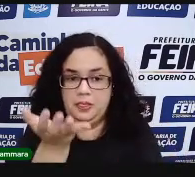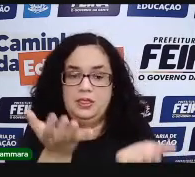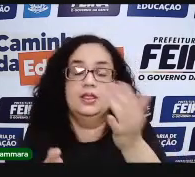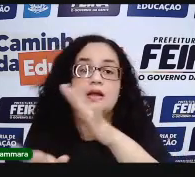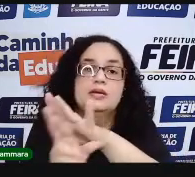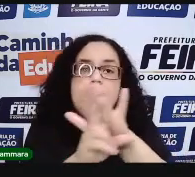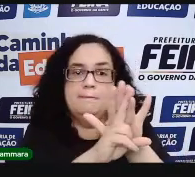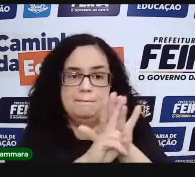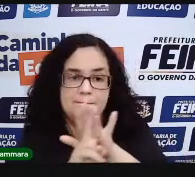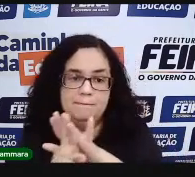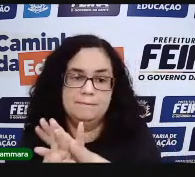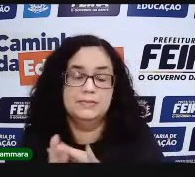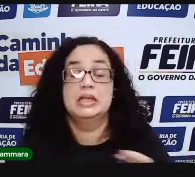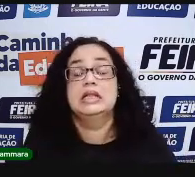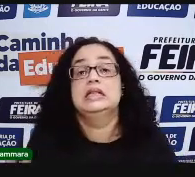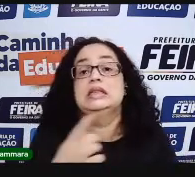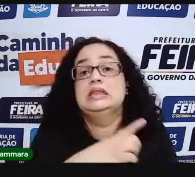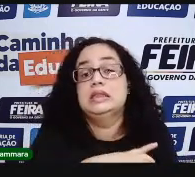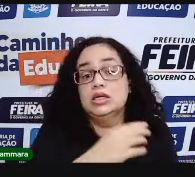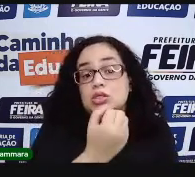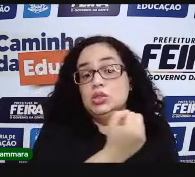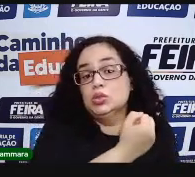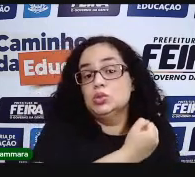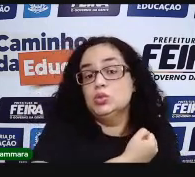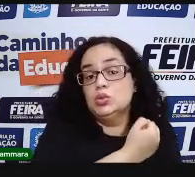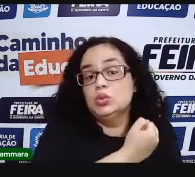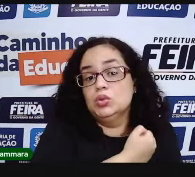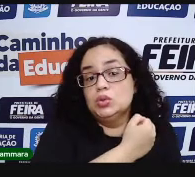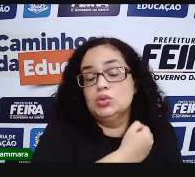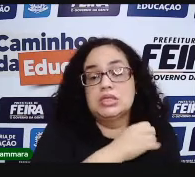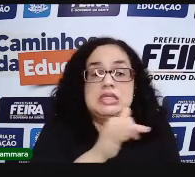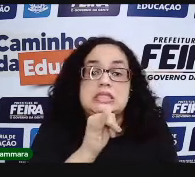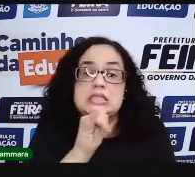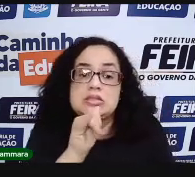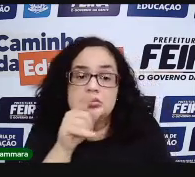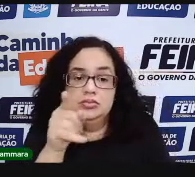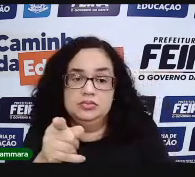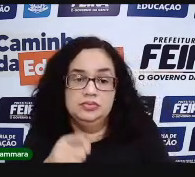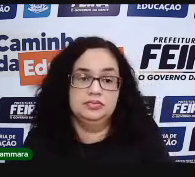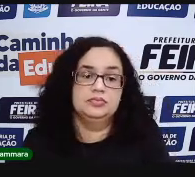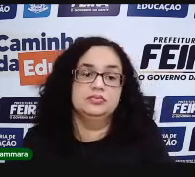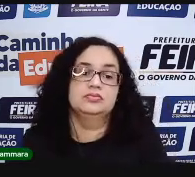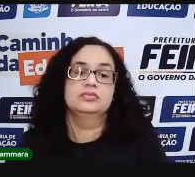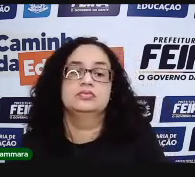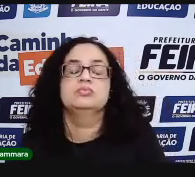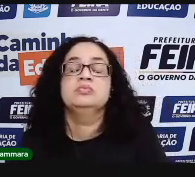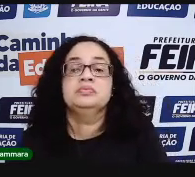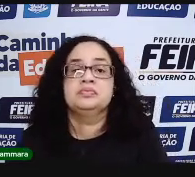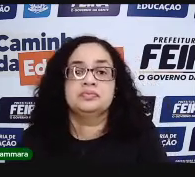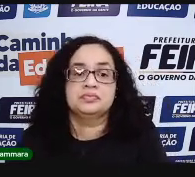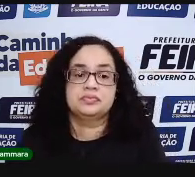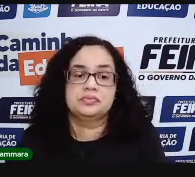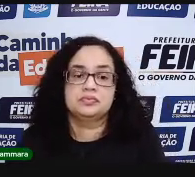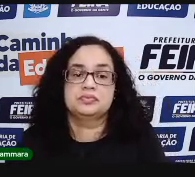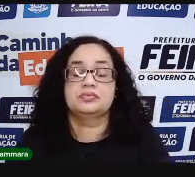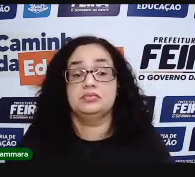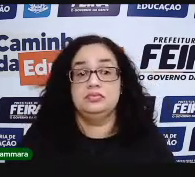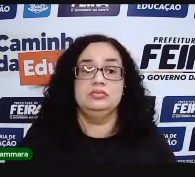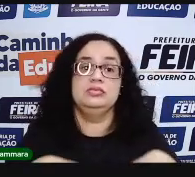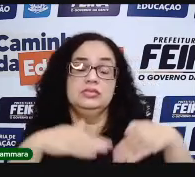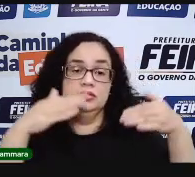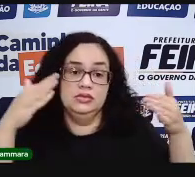Temos números para representar. Temos números como códigos. Vou mostrar para vocês alguns números que eles são códigos.